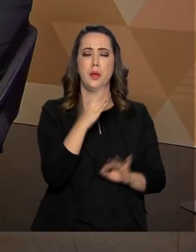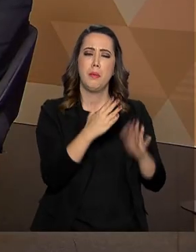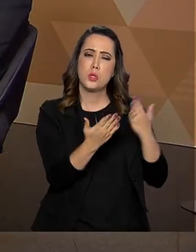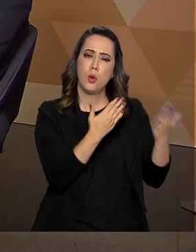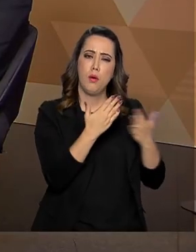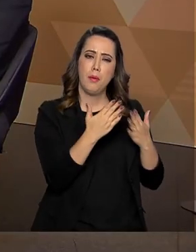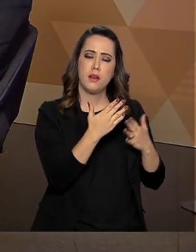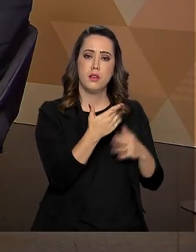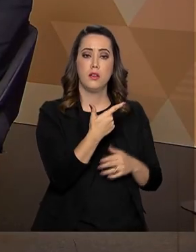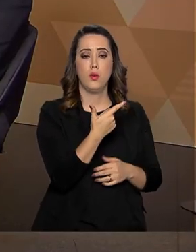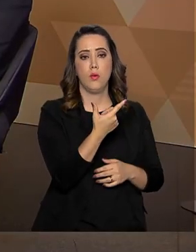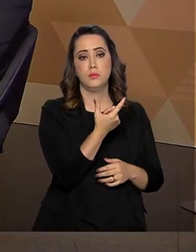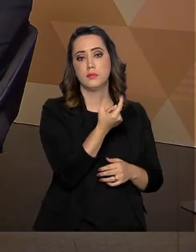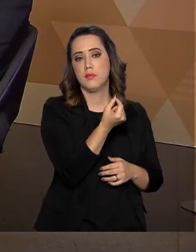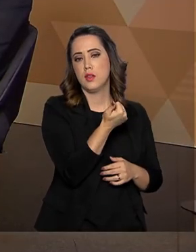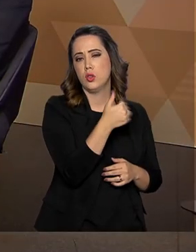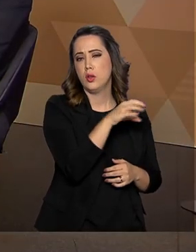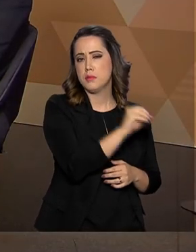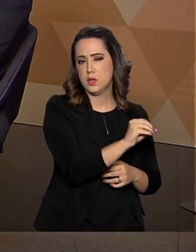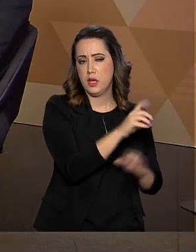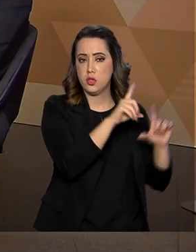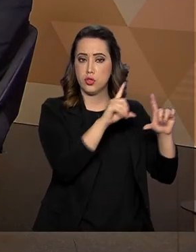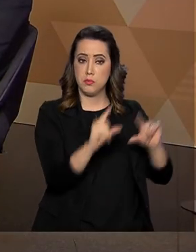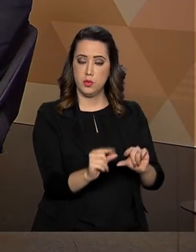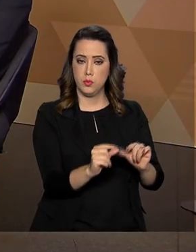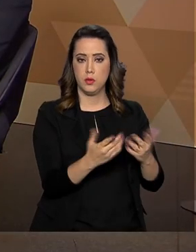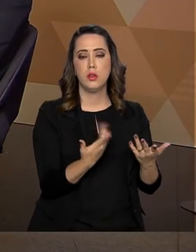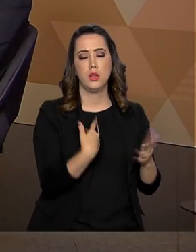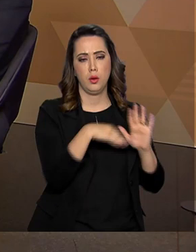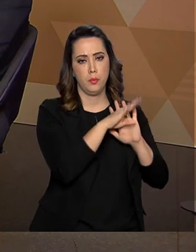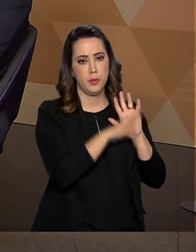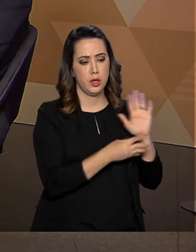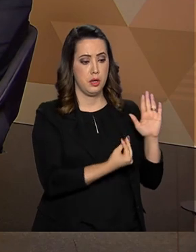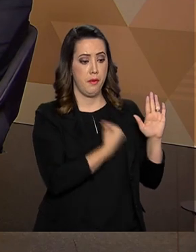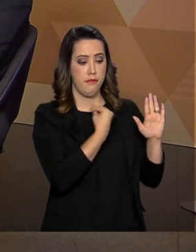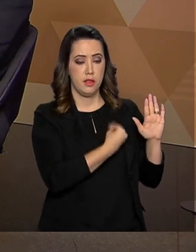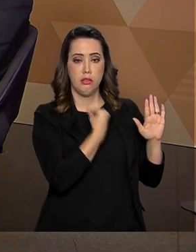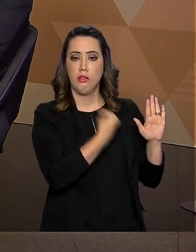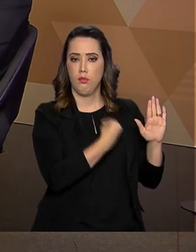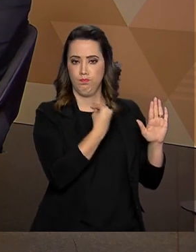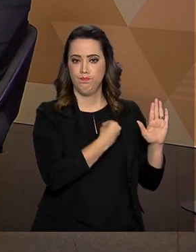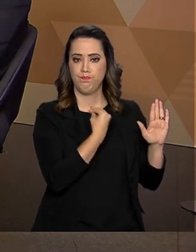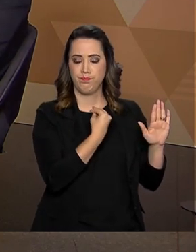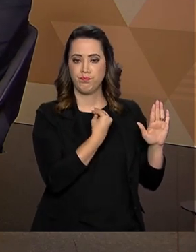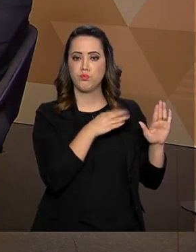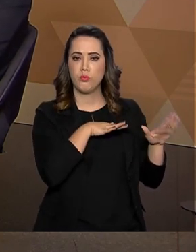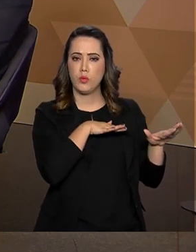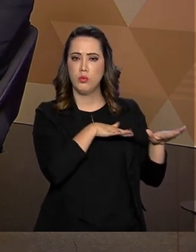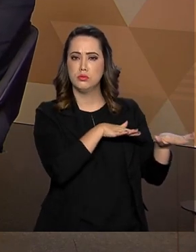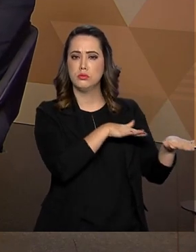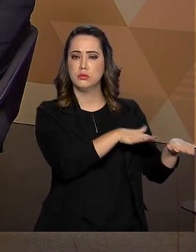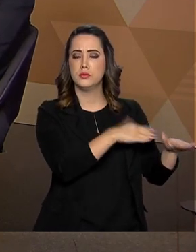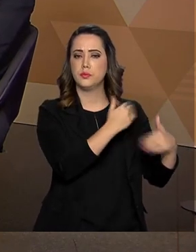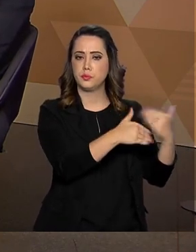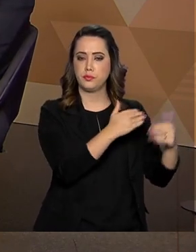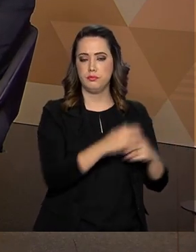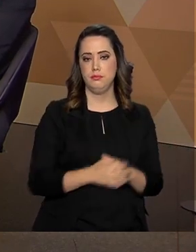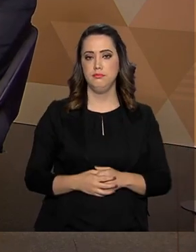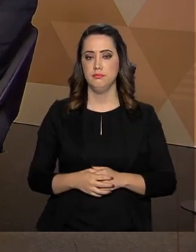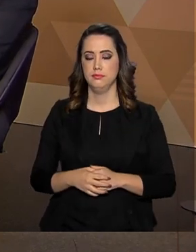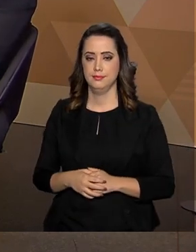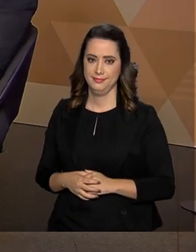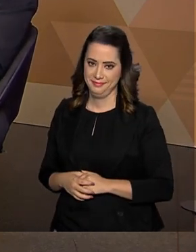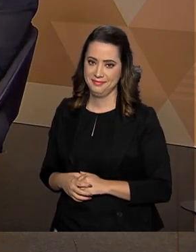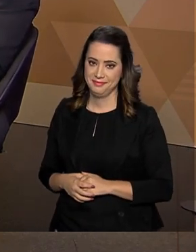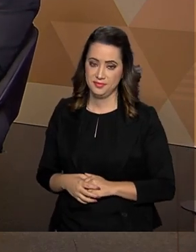relação a 2010. O Brasil tem um programa, Vida no Trânsito, que está sendo desenvolvido nessa área, não é, secretário? Exatamente. O Vida no Trânsito